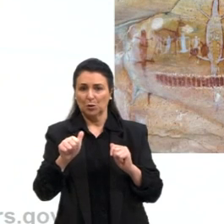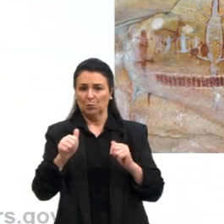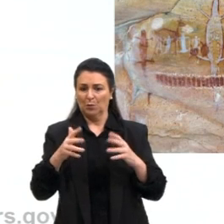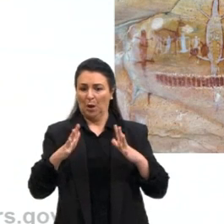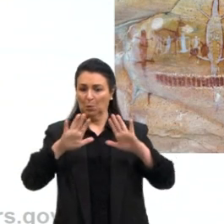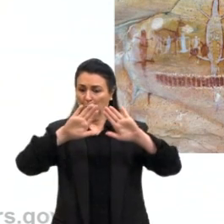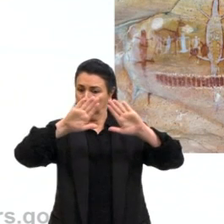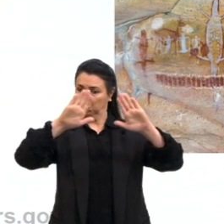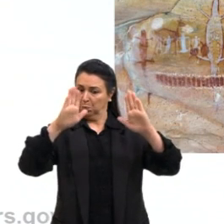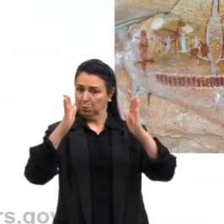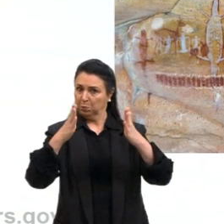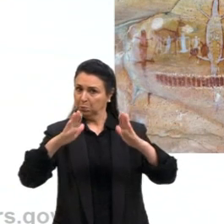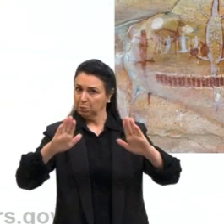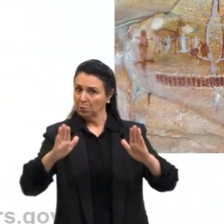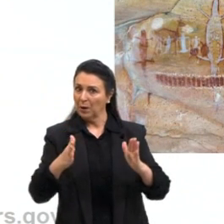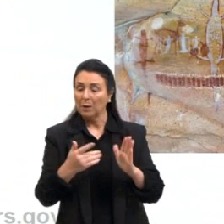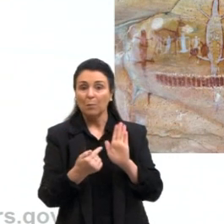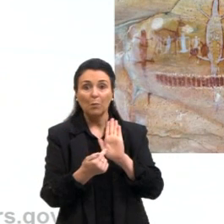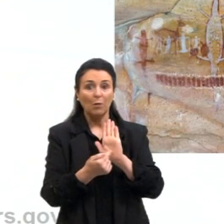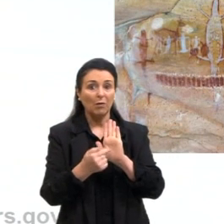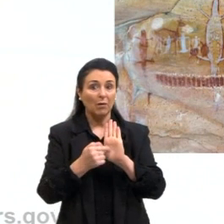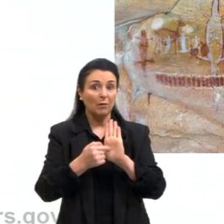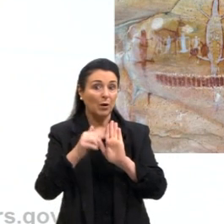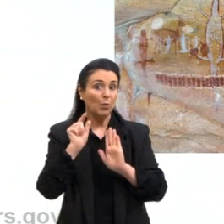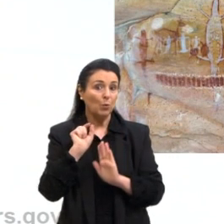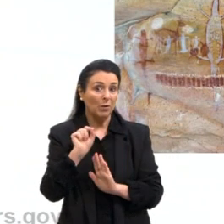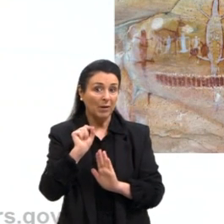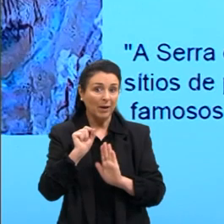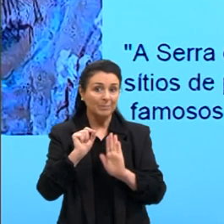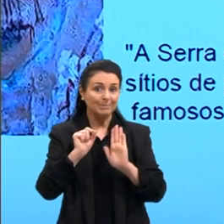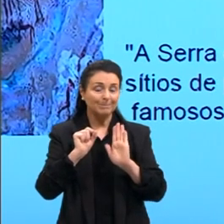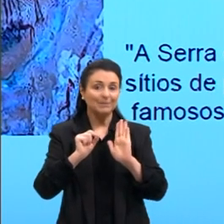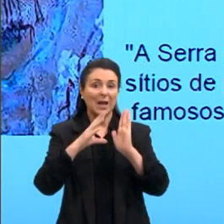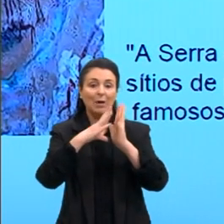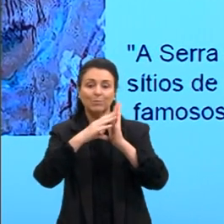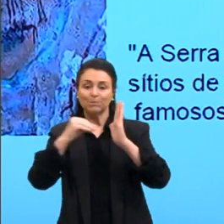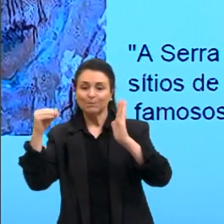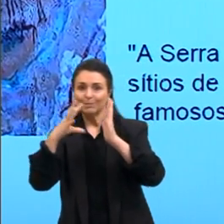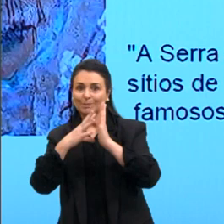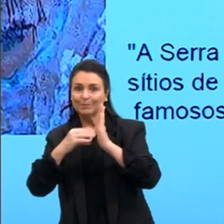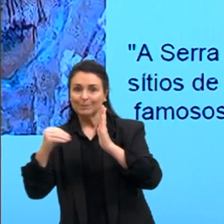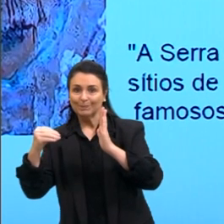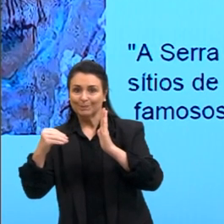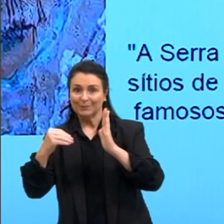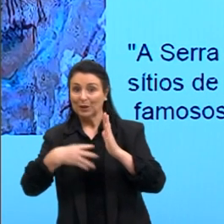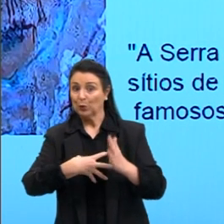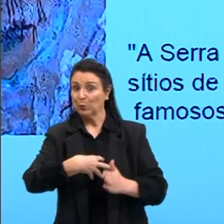indicando a fertilidade. É muito legal pensar, gente, que a nossa sociedade não foi